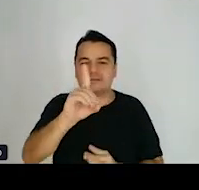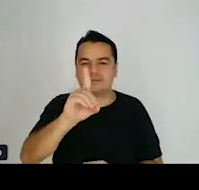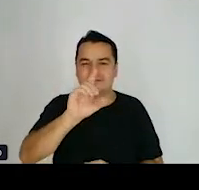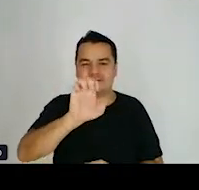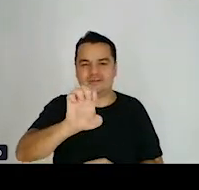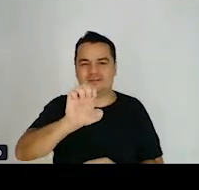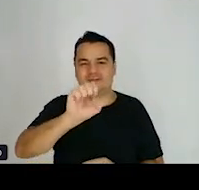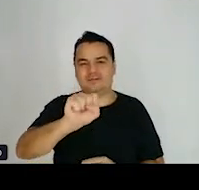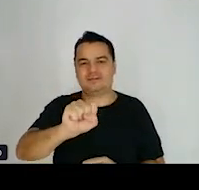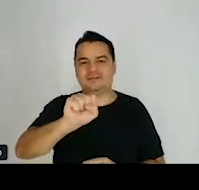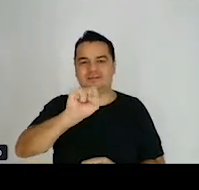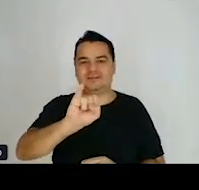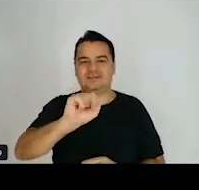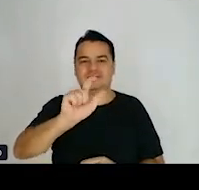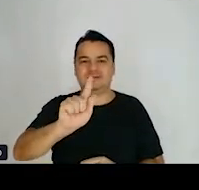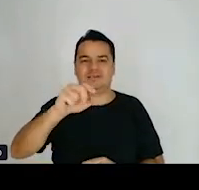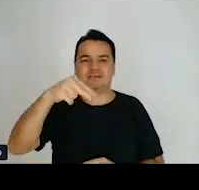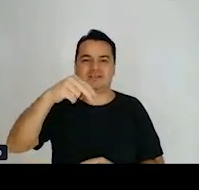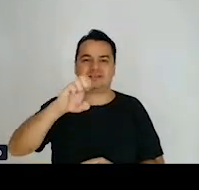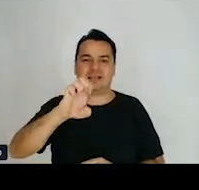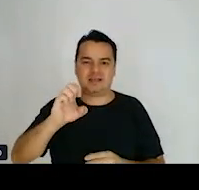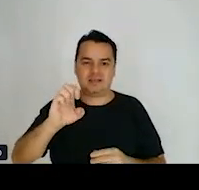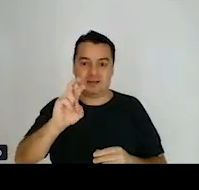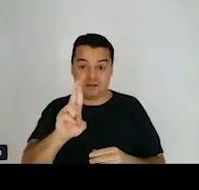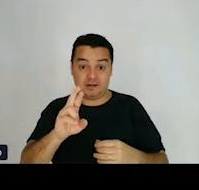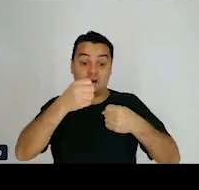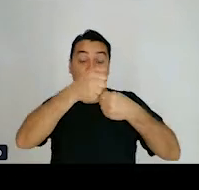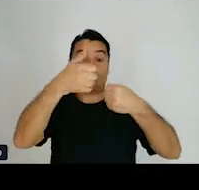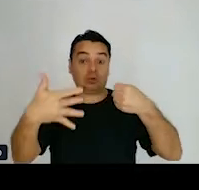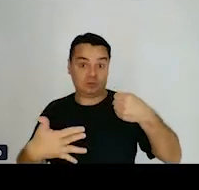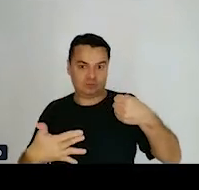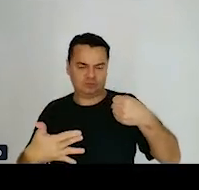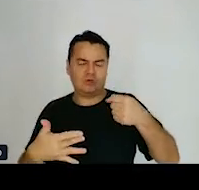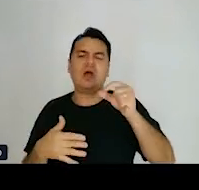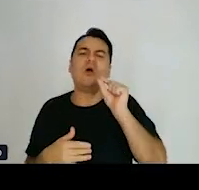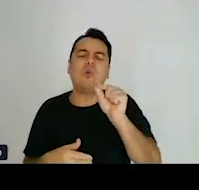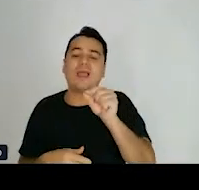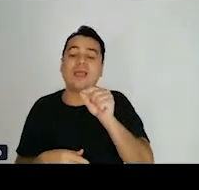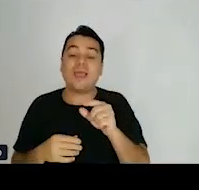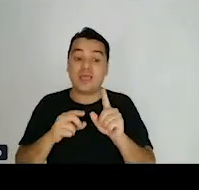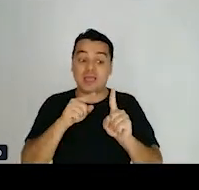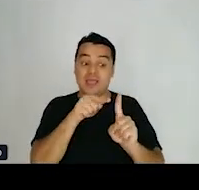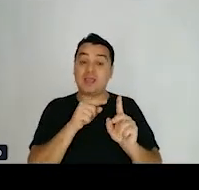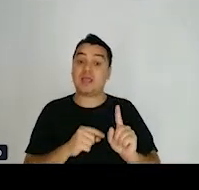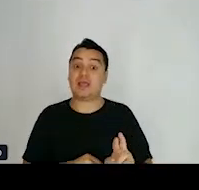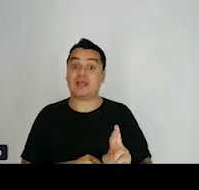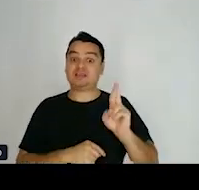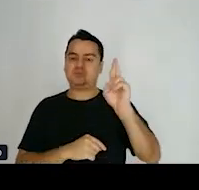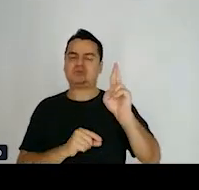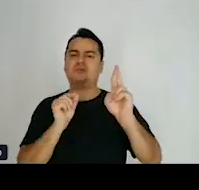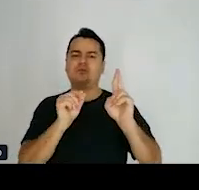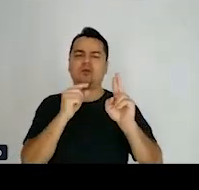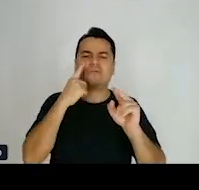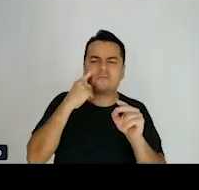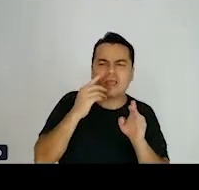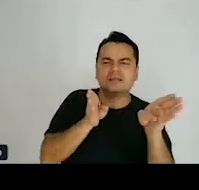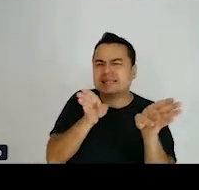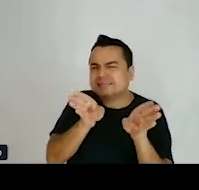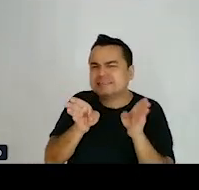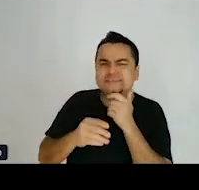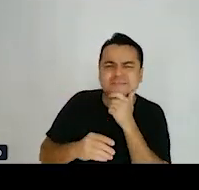responsável por tornar o conteúdo dos produtos digitais acessíveis e intuitivos o suficiente para os usuários.